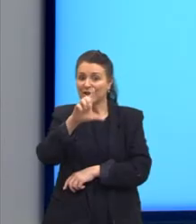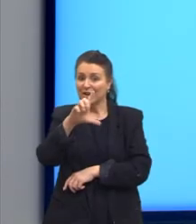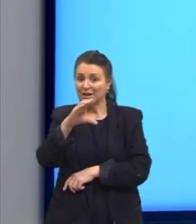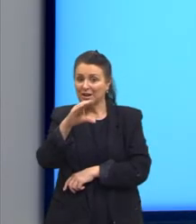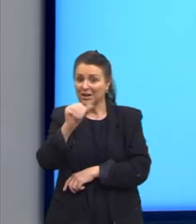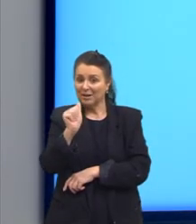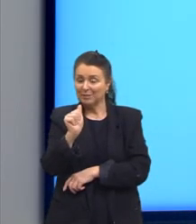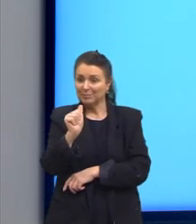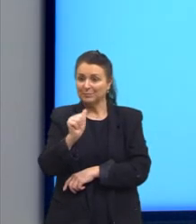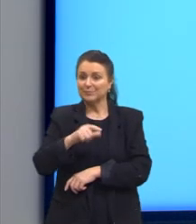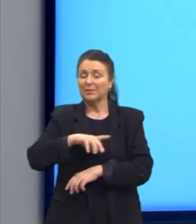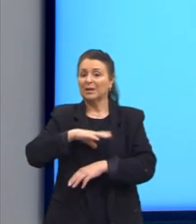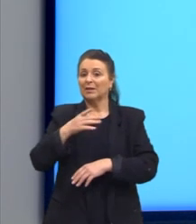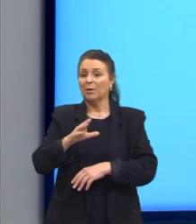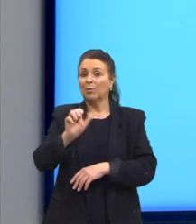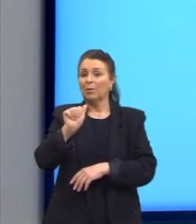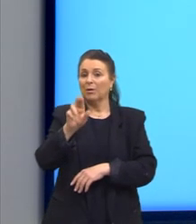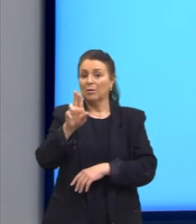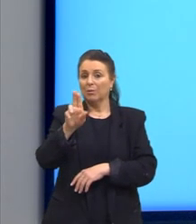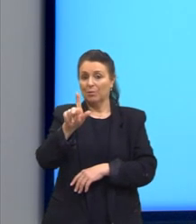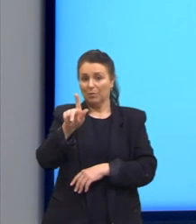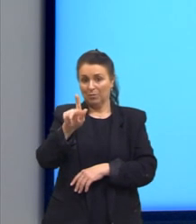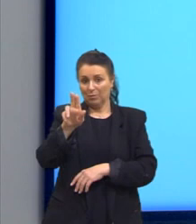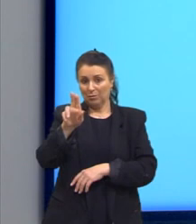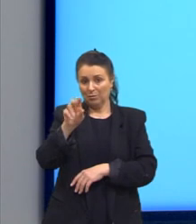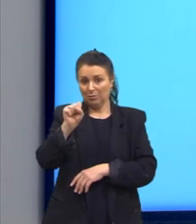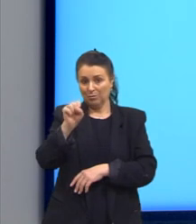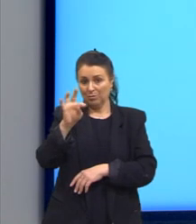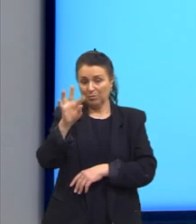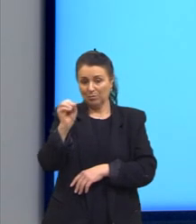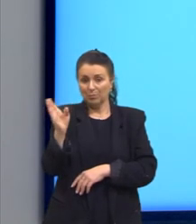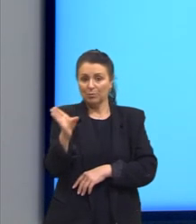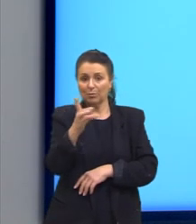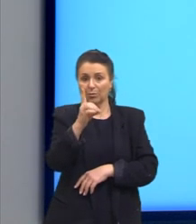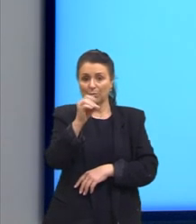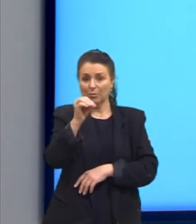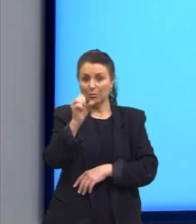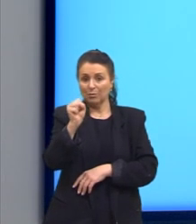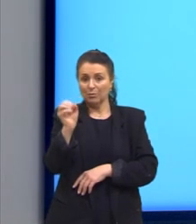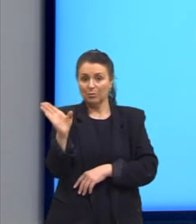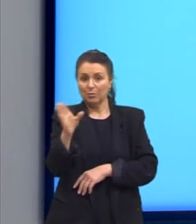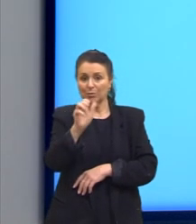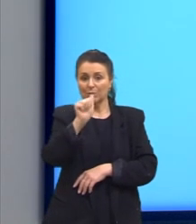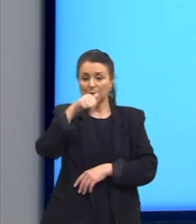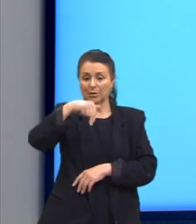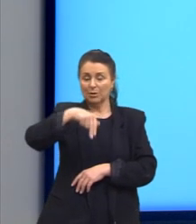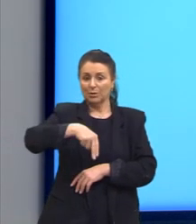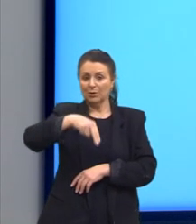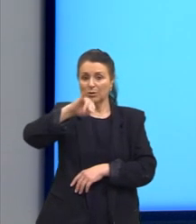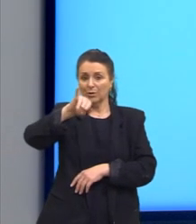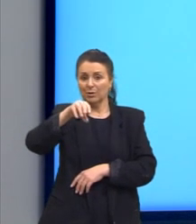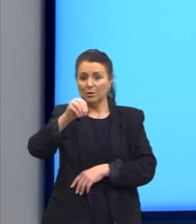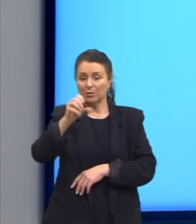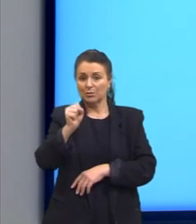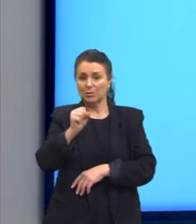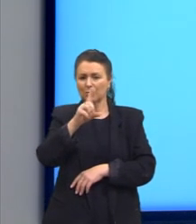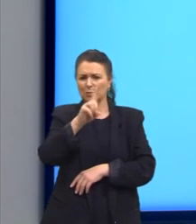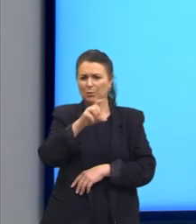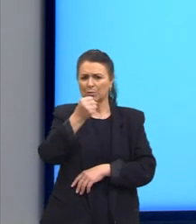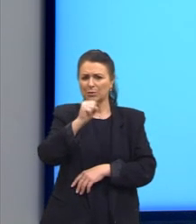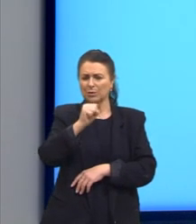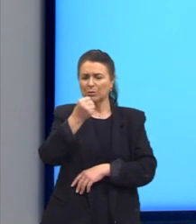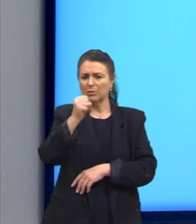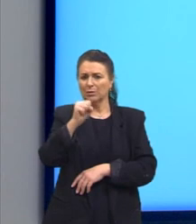Augusto dos Anjos, então, né? Augusto de Carvalho Rodrigues dos Anjos. Ele é de 1884, né? Do